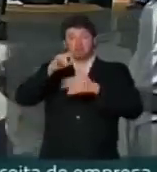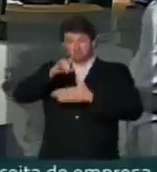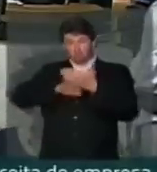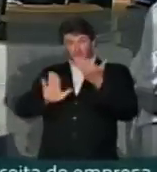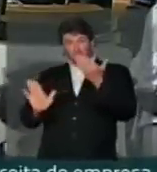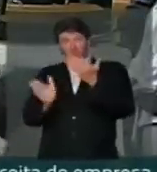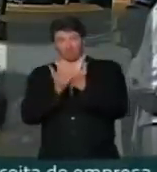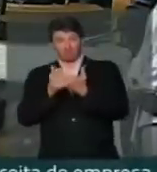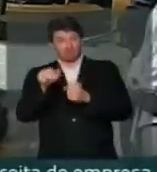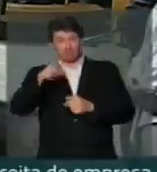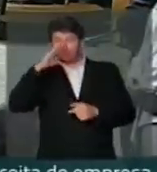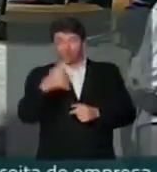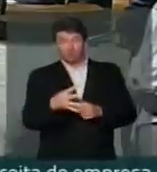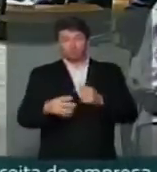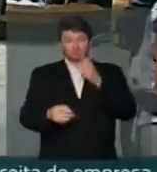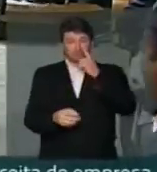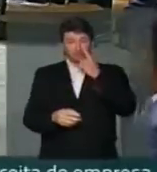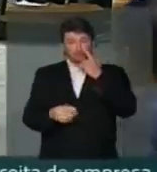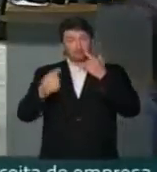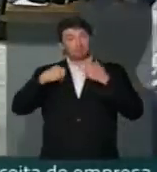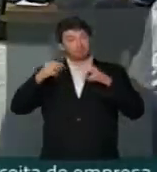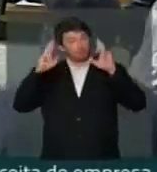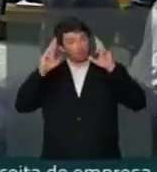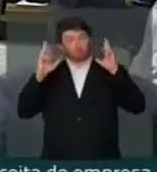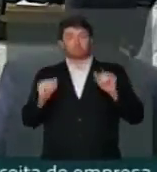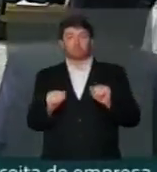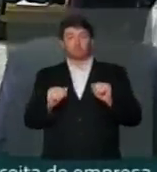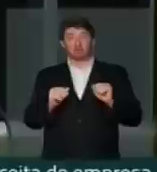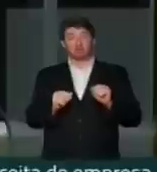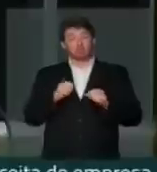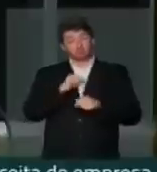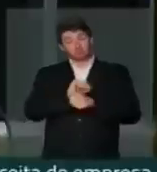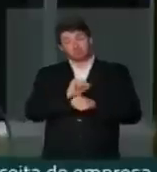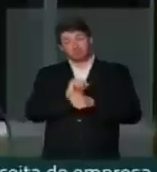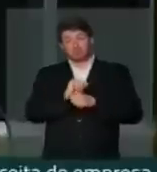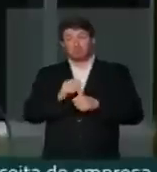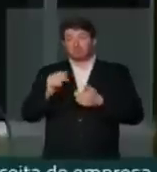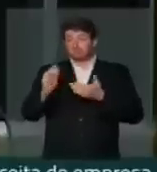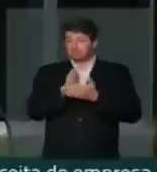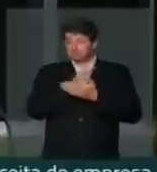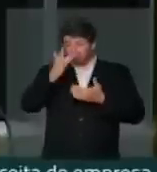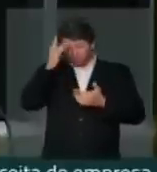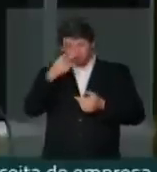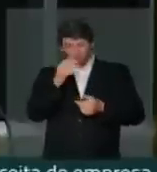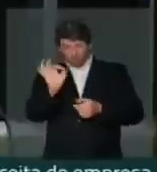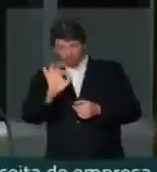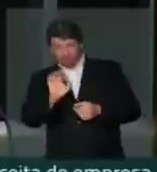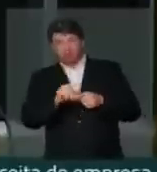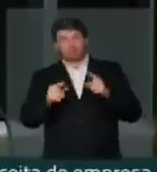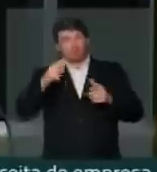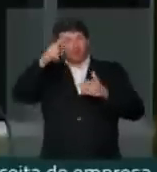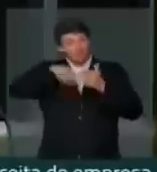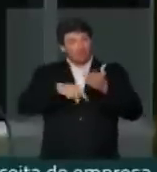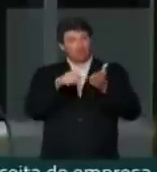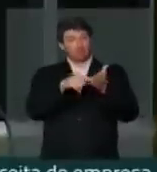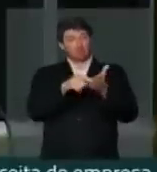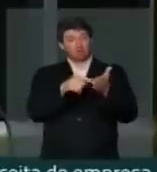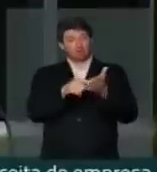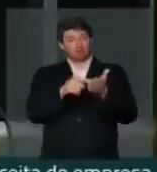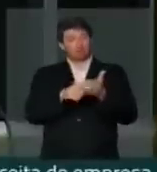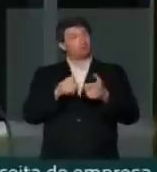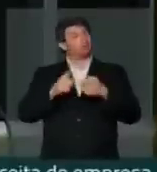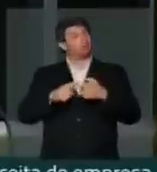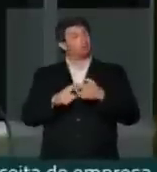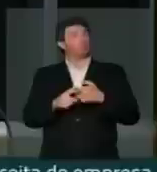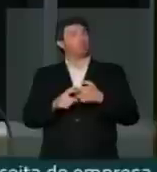anexos dessa denúncia. Eu espero que, embora ninguém tenha tocado nesse assunto, as pessoas se dêem o trabalho de ler, porque, de alguma